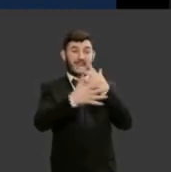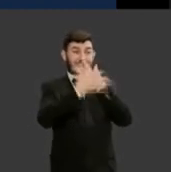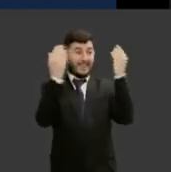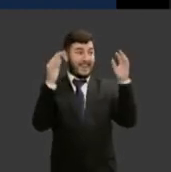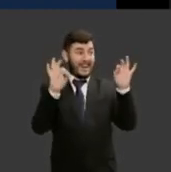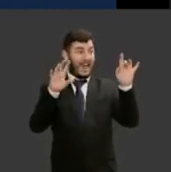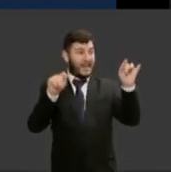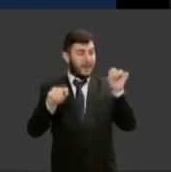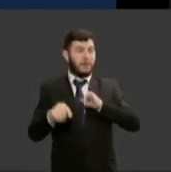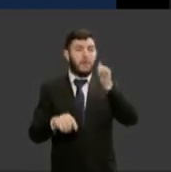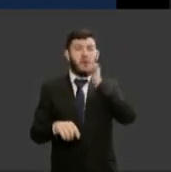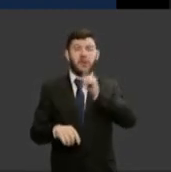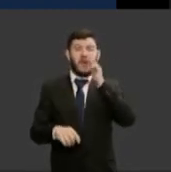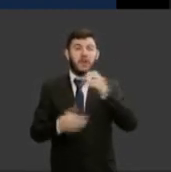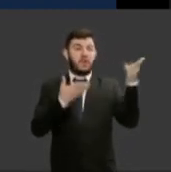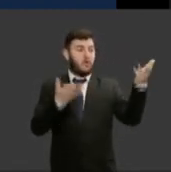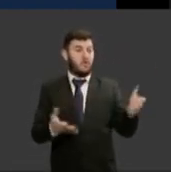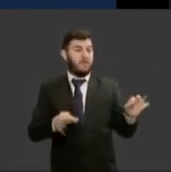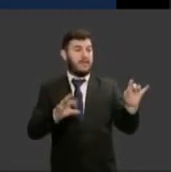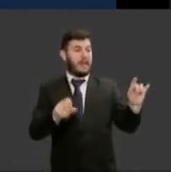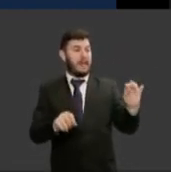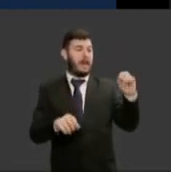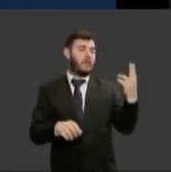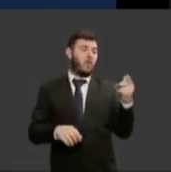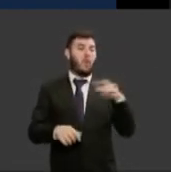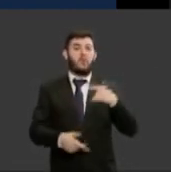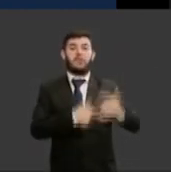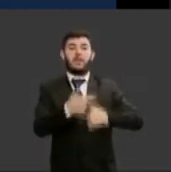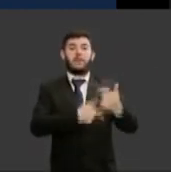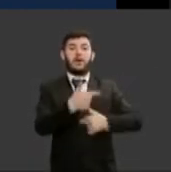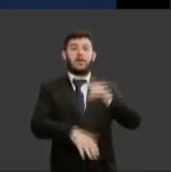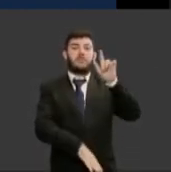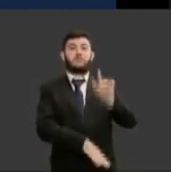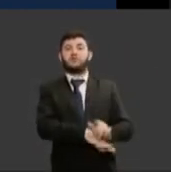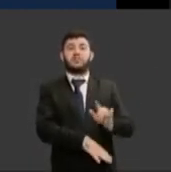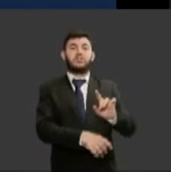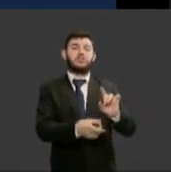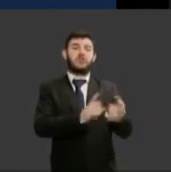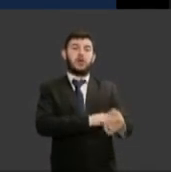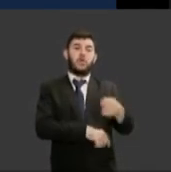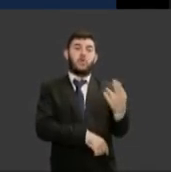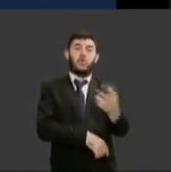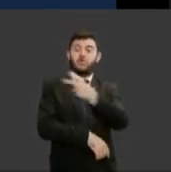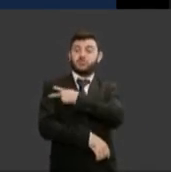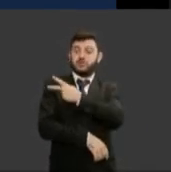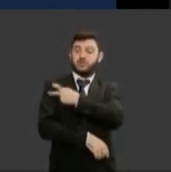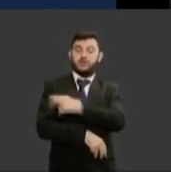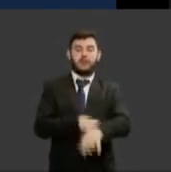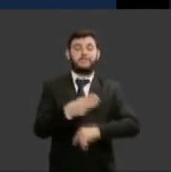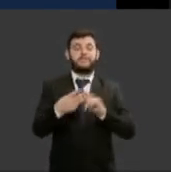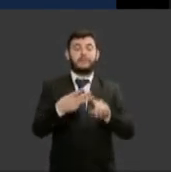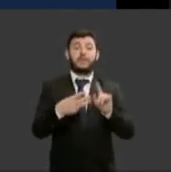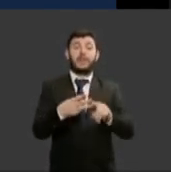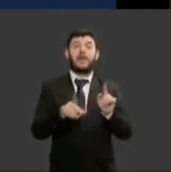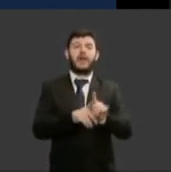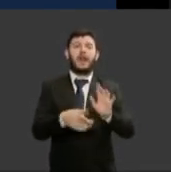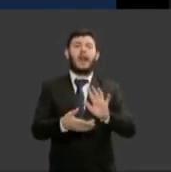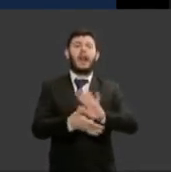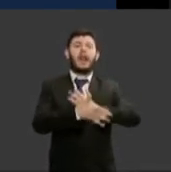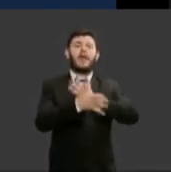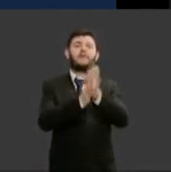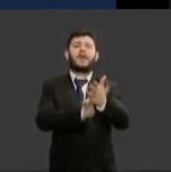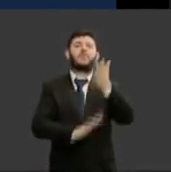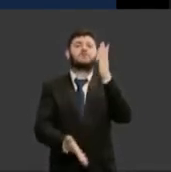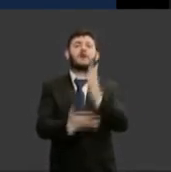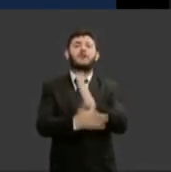convidadas ou exercendo chefias a eliminação de preconceitos é essencial convidar